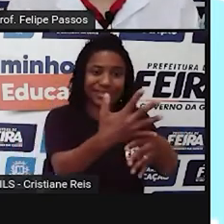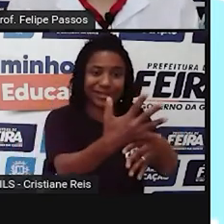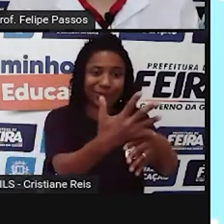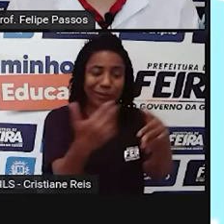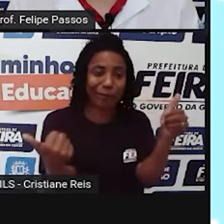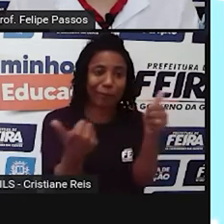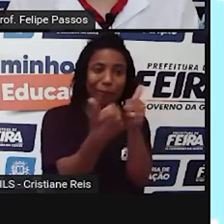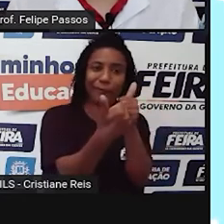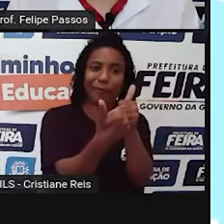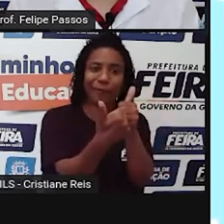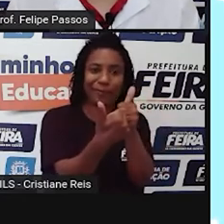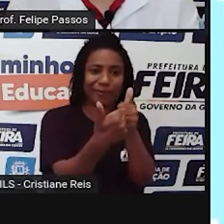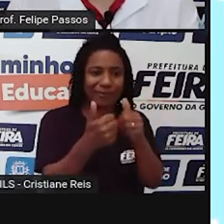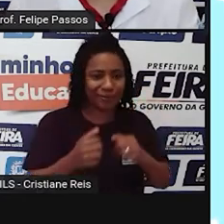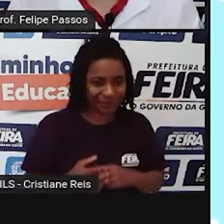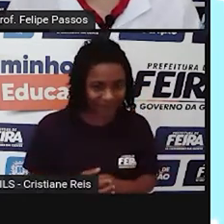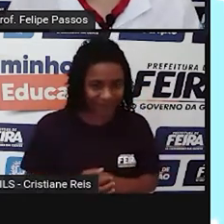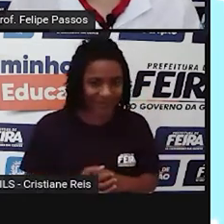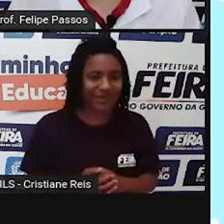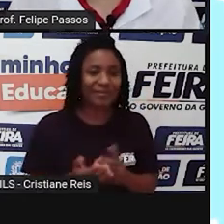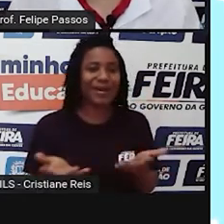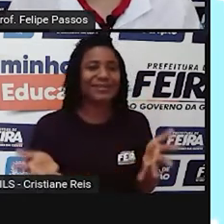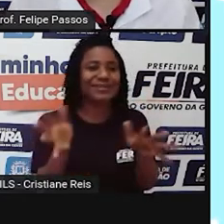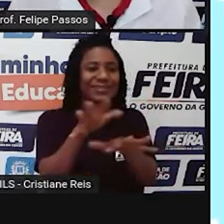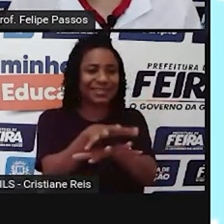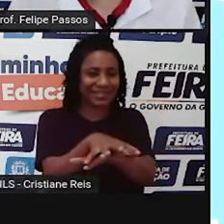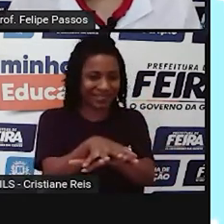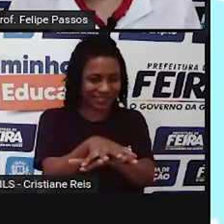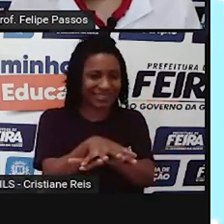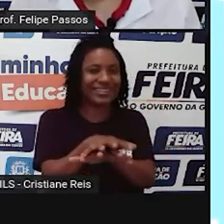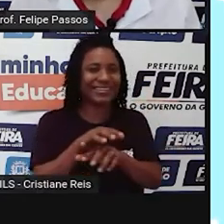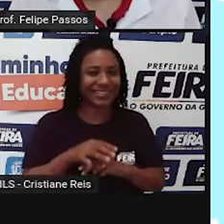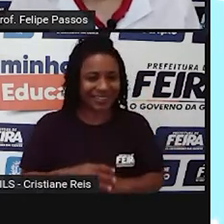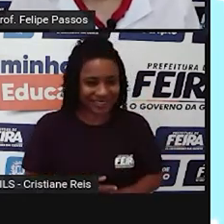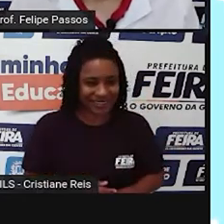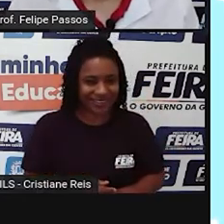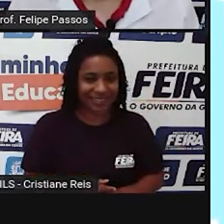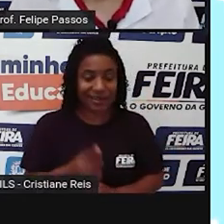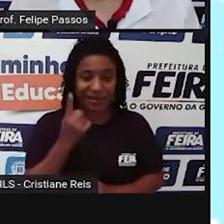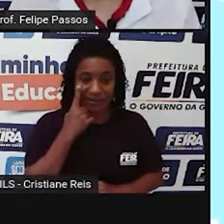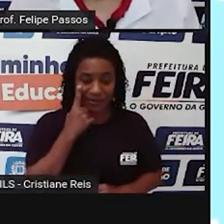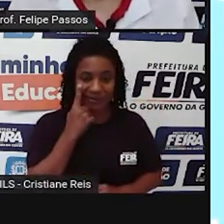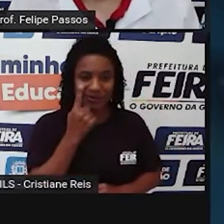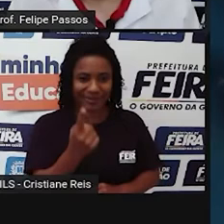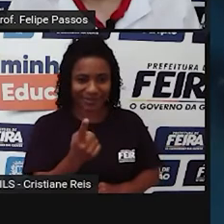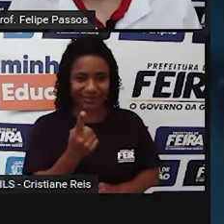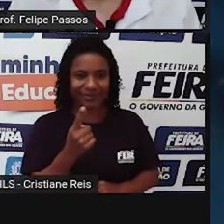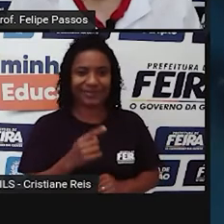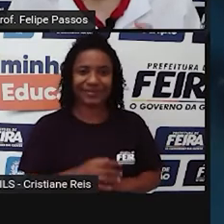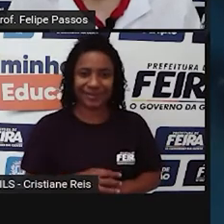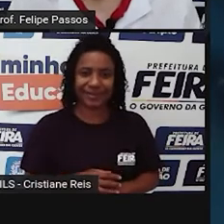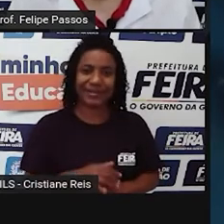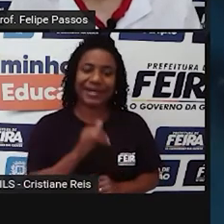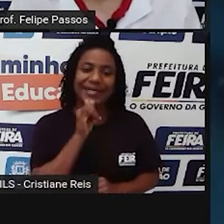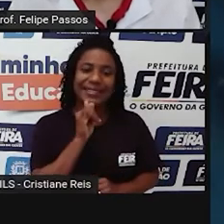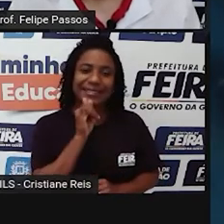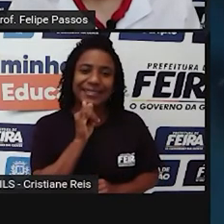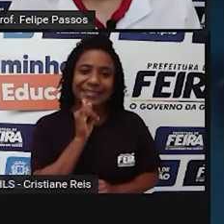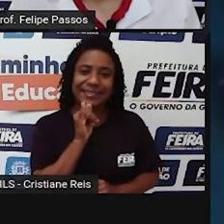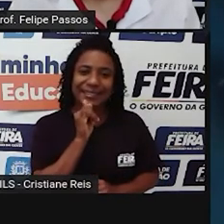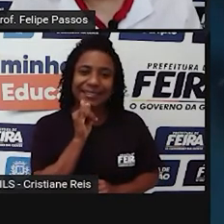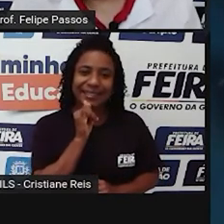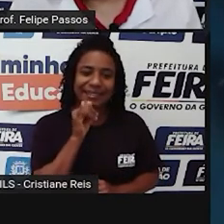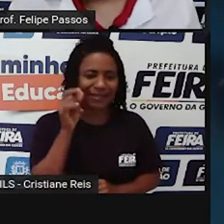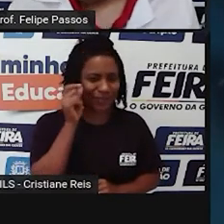junção, né, fusão de cidades. Trouxe um exemplo aqui pra vocês, próximo da gente. Tá vendo esse